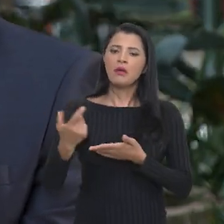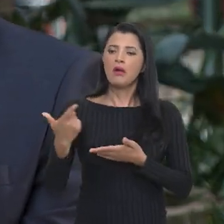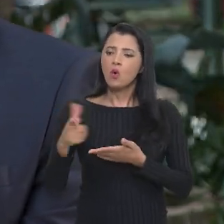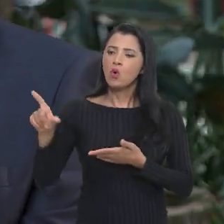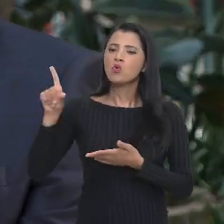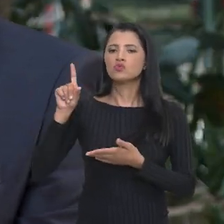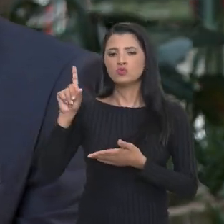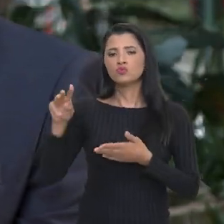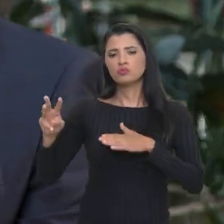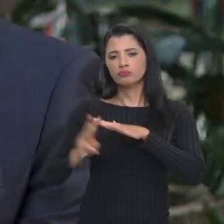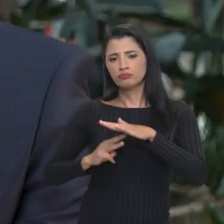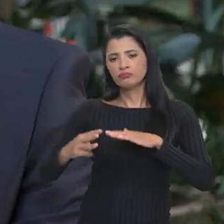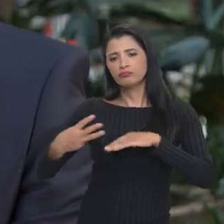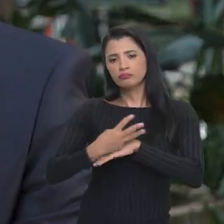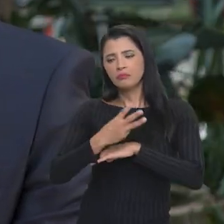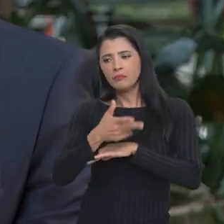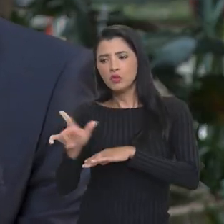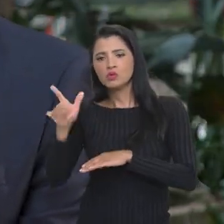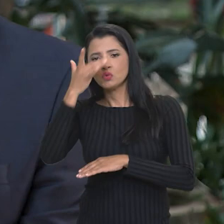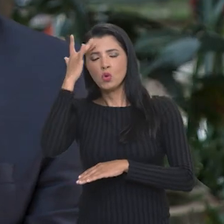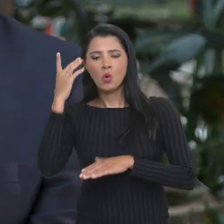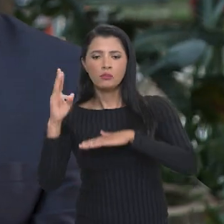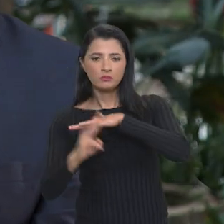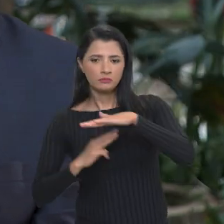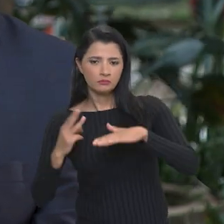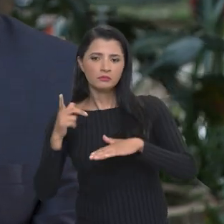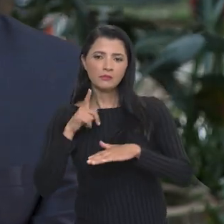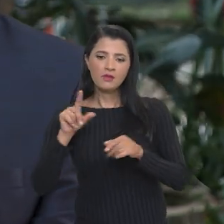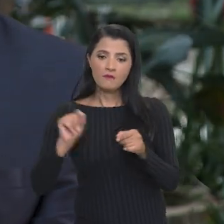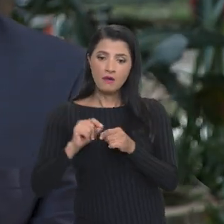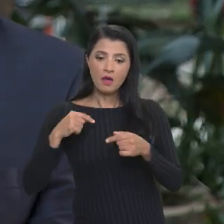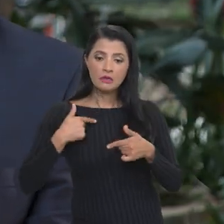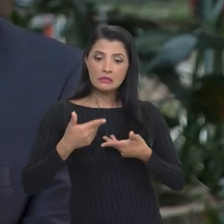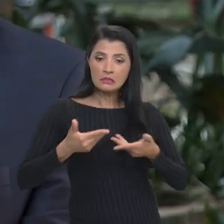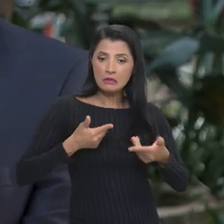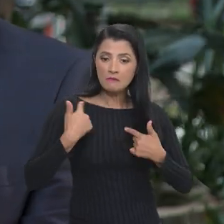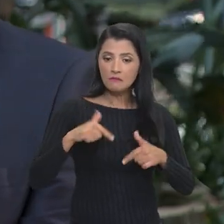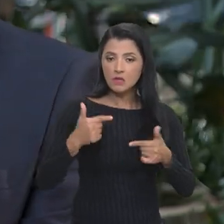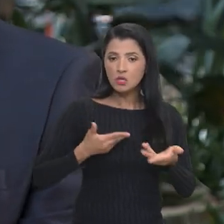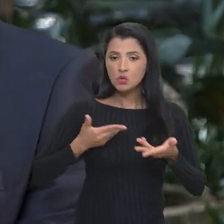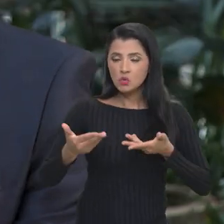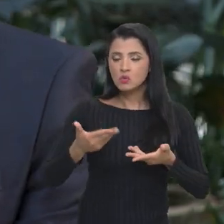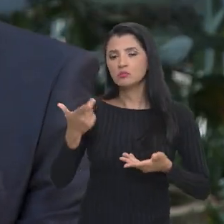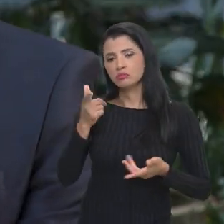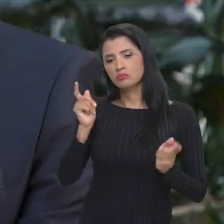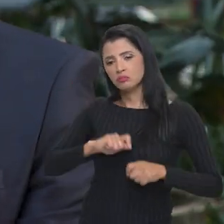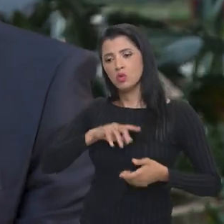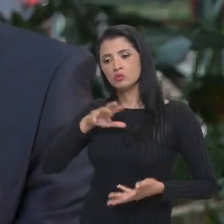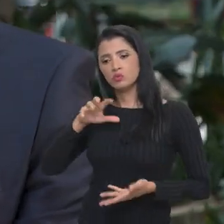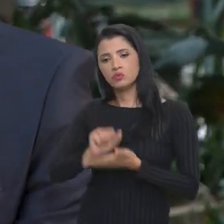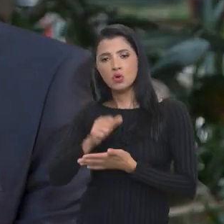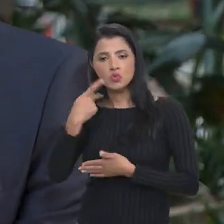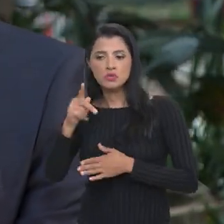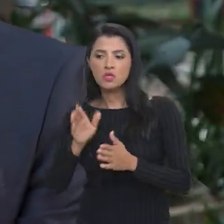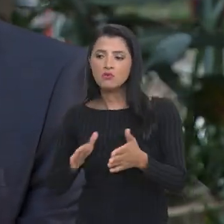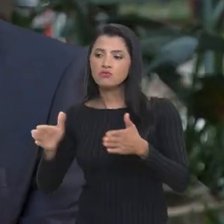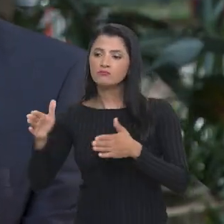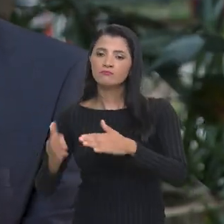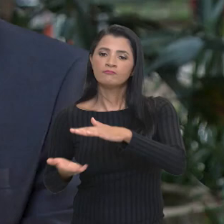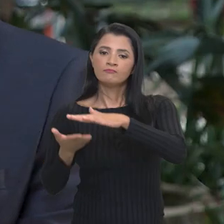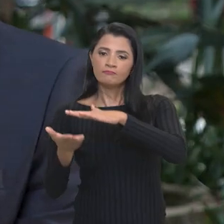empresários que terceirizam esse serviço possam cadastrar os seus armazéns para que a Conab faça a terceirização.